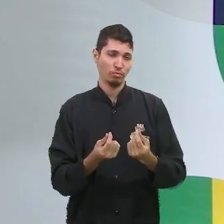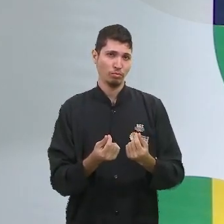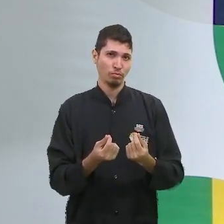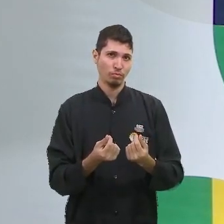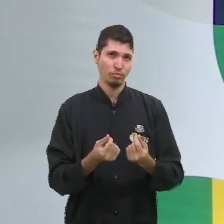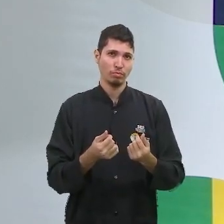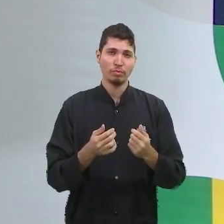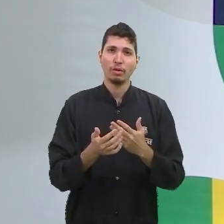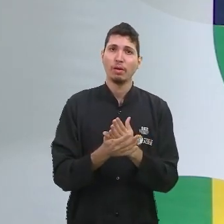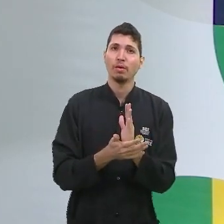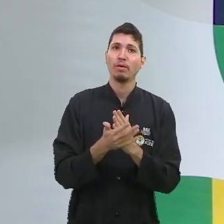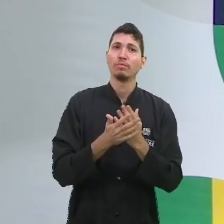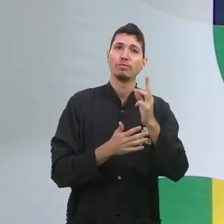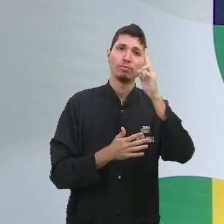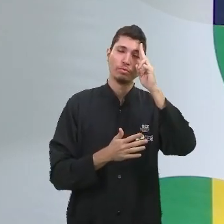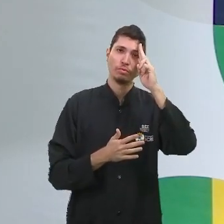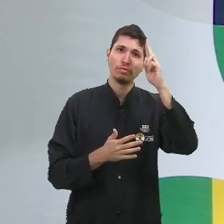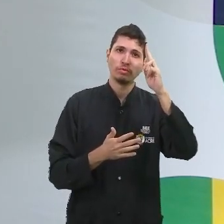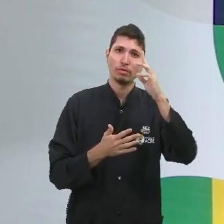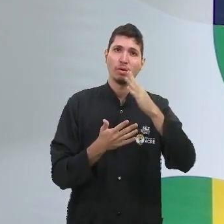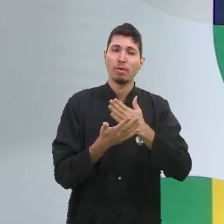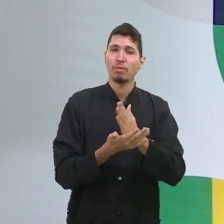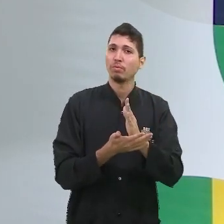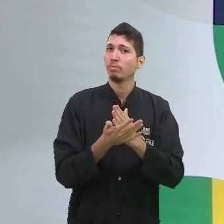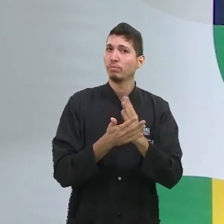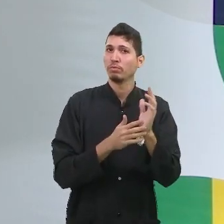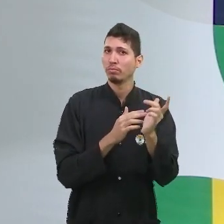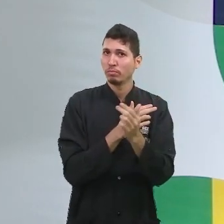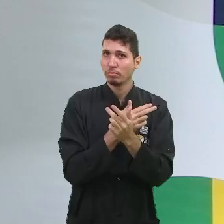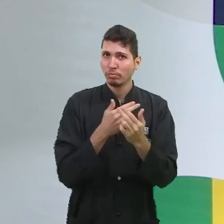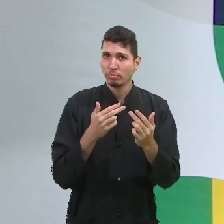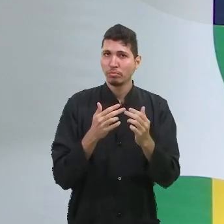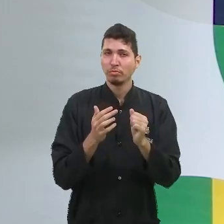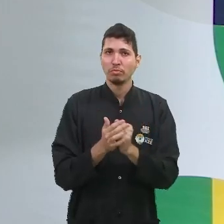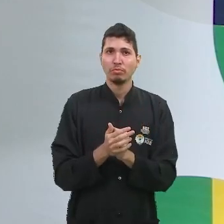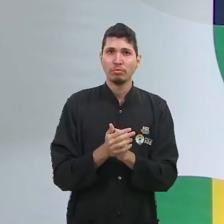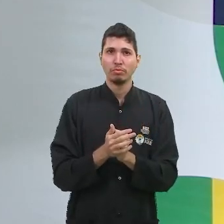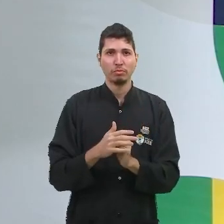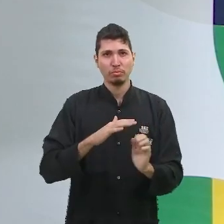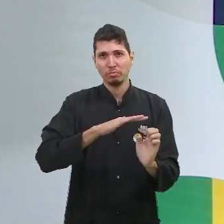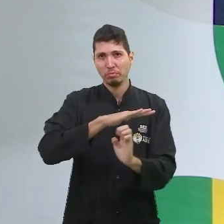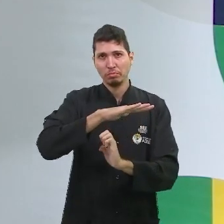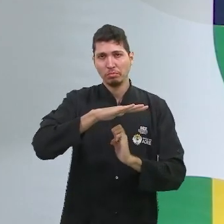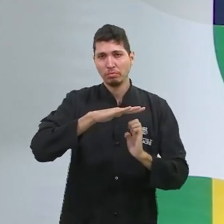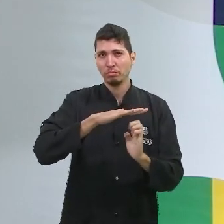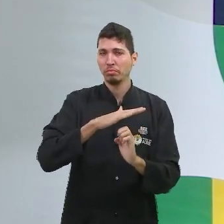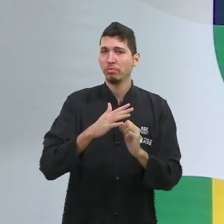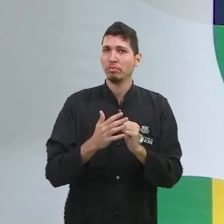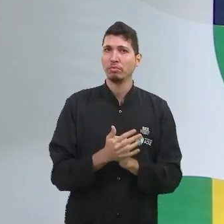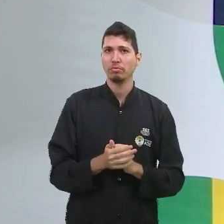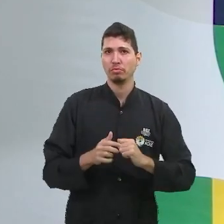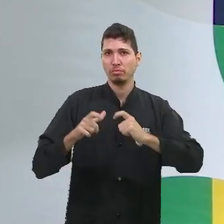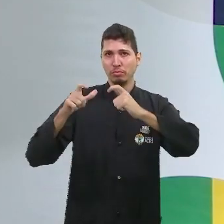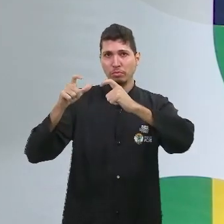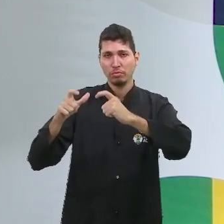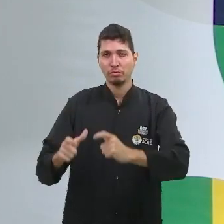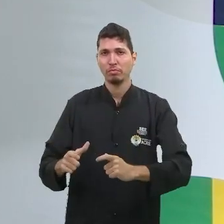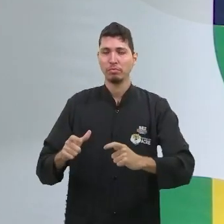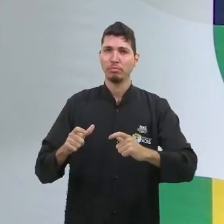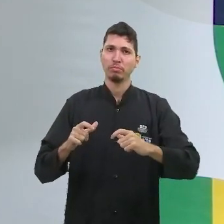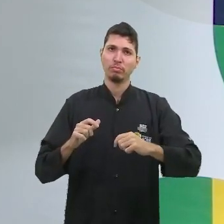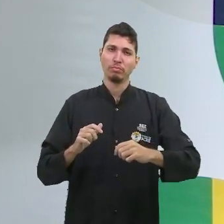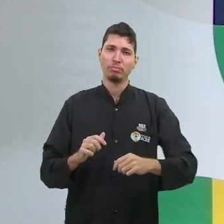Alguns são donos de alguma coisa, de um comércio, de uma empresa, independente do segmento. E essas pessoas